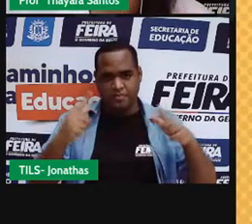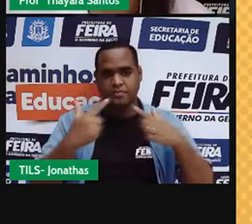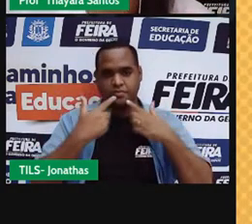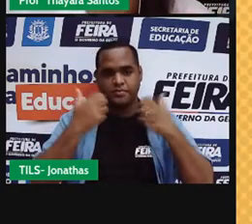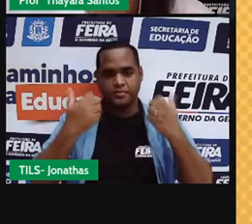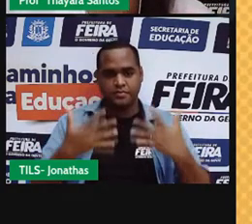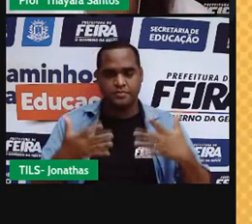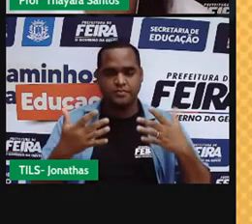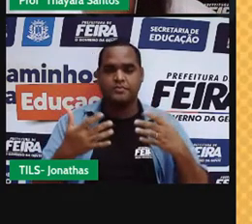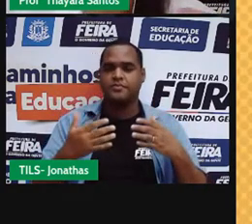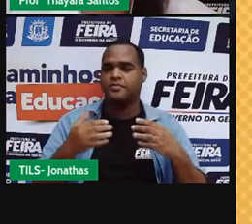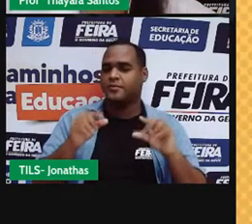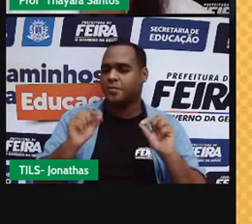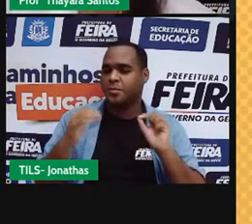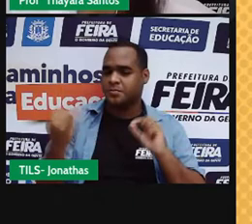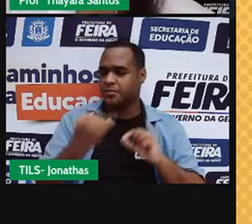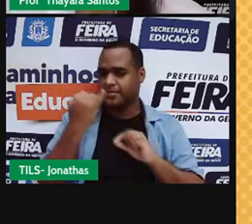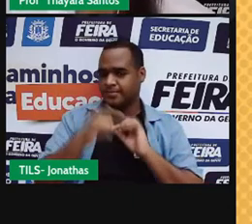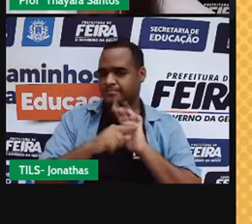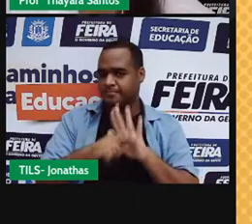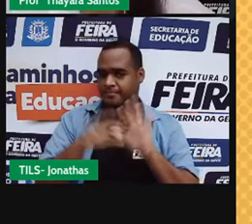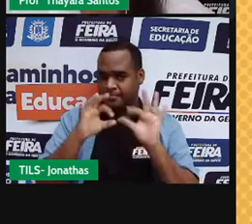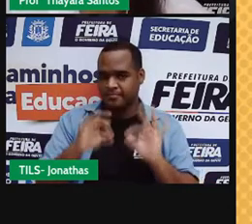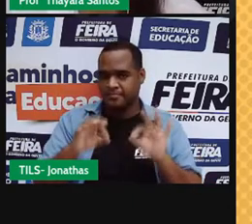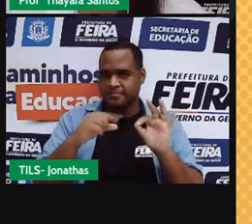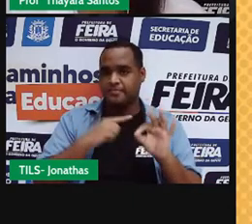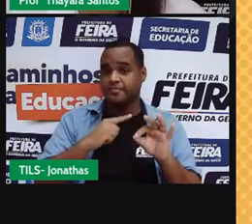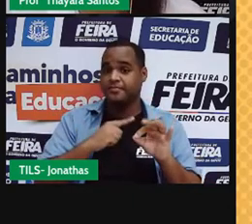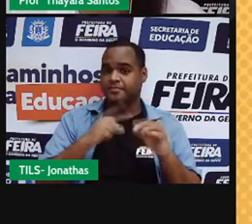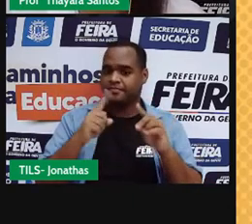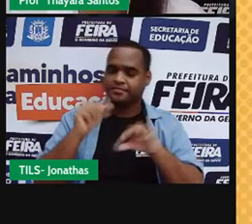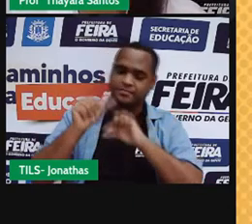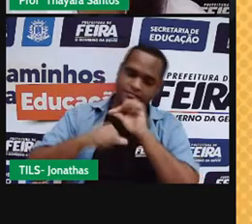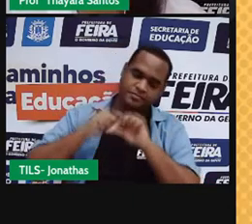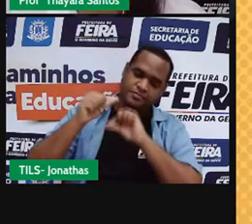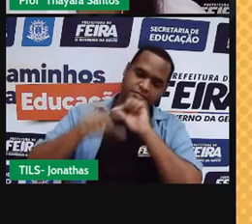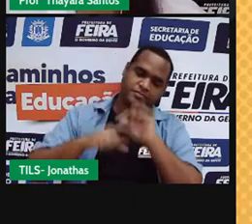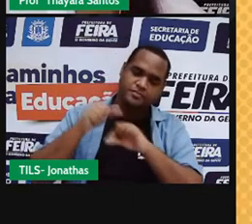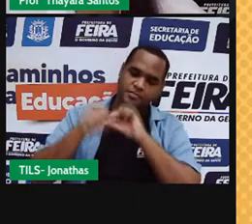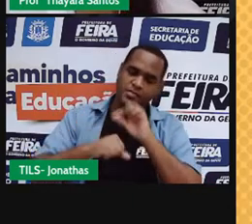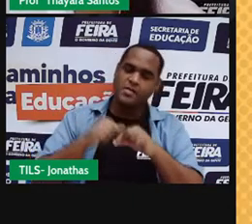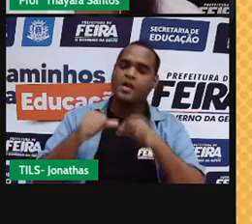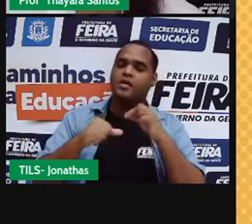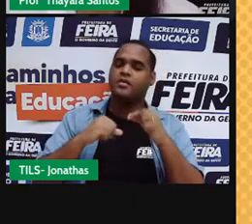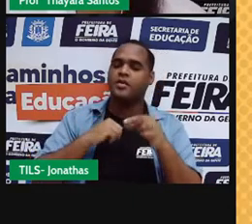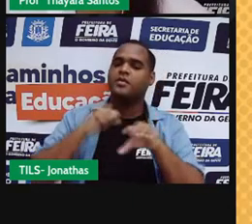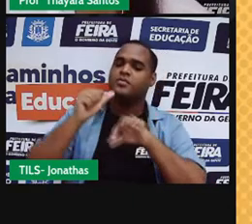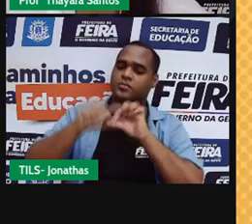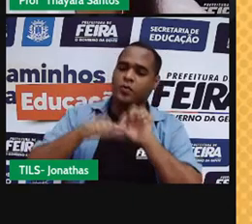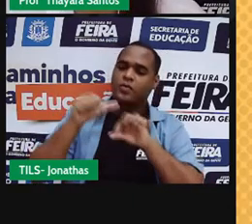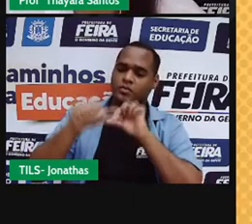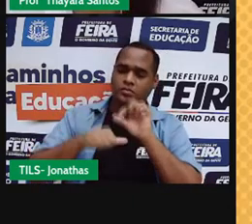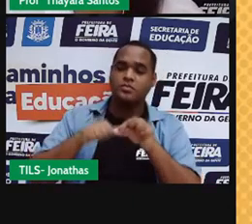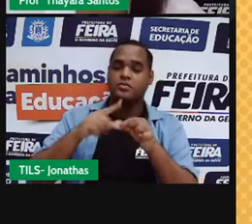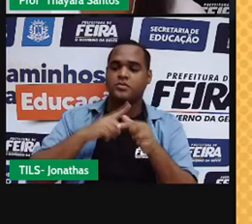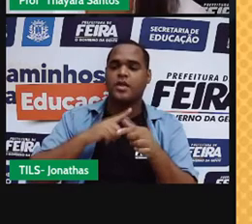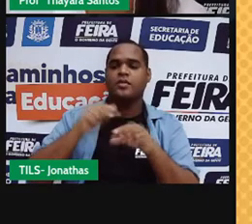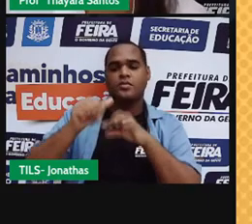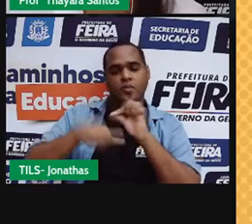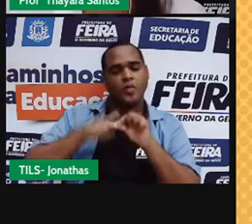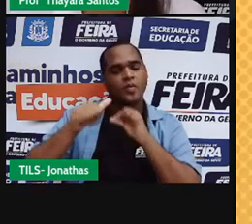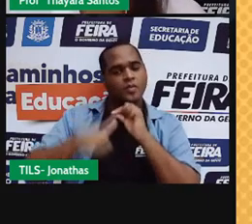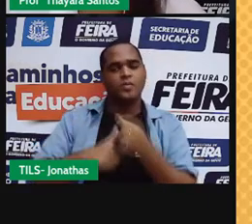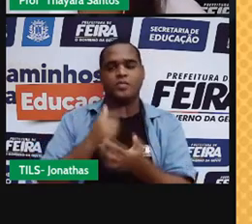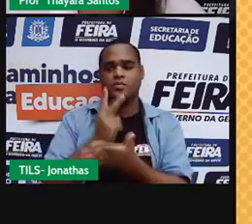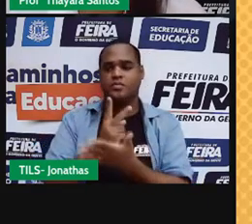prático como é que essa matéria ela vai se transformando. E cada transformação, cada mudança recebe um